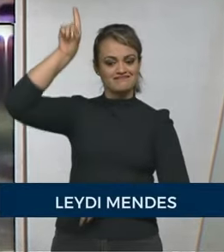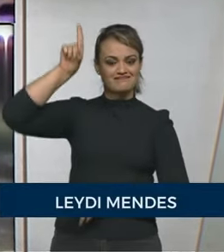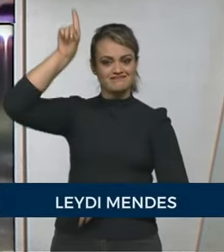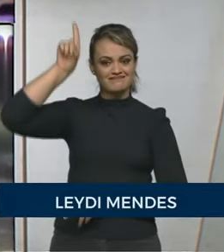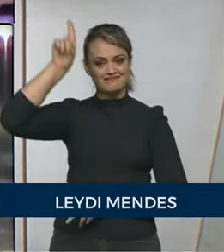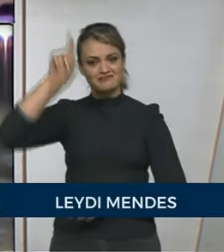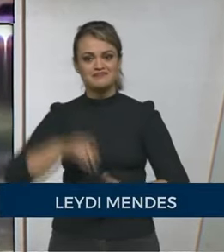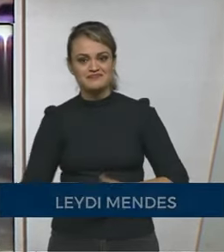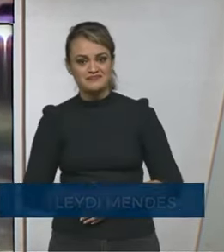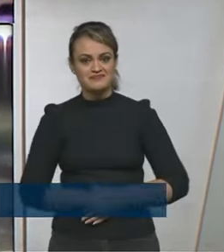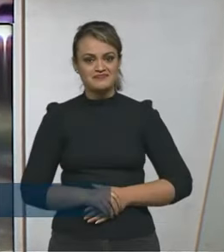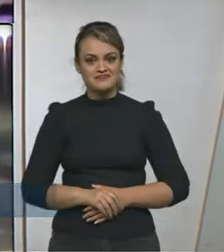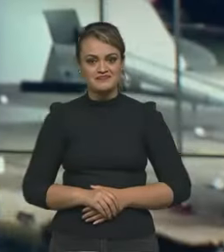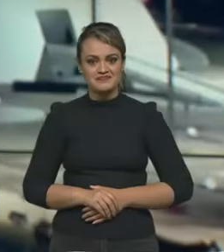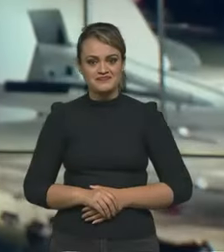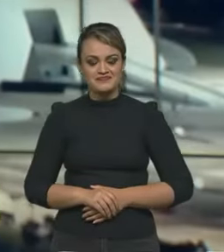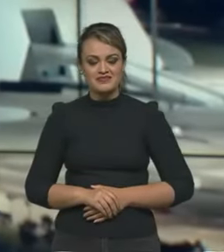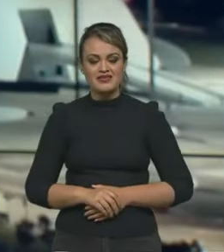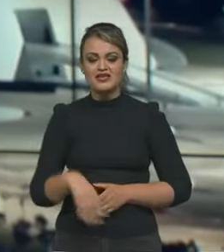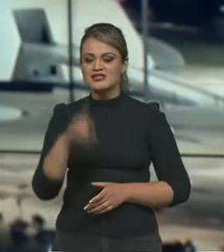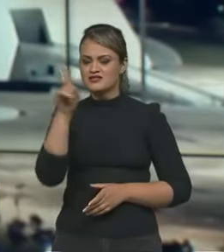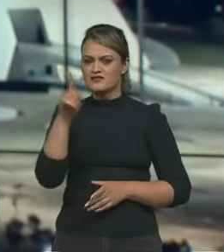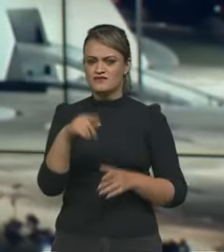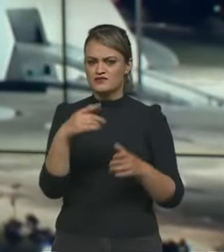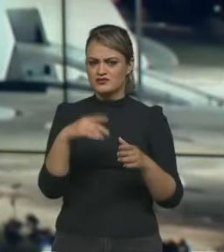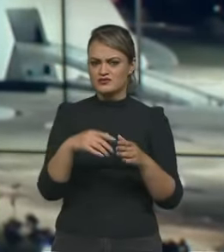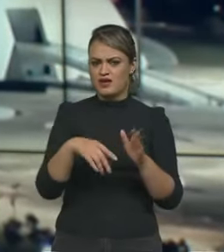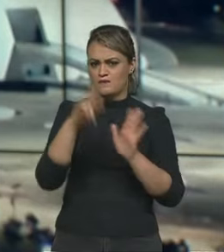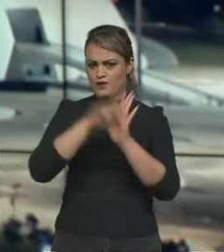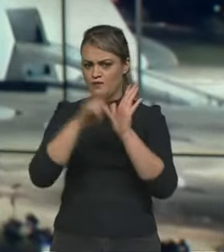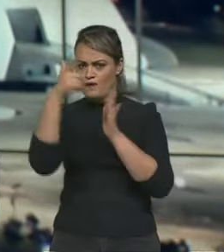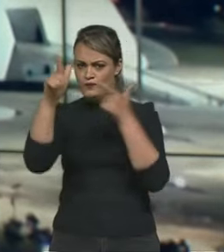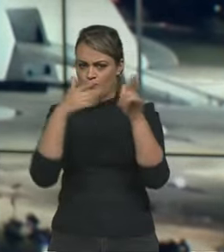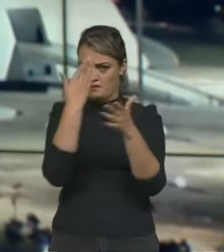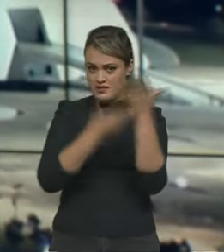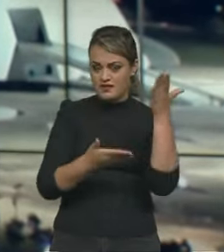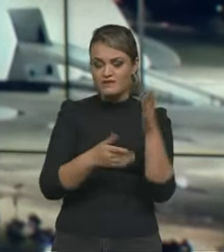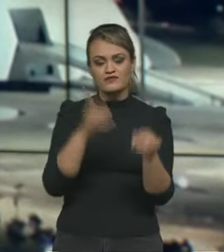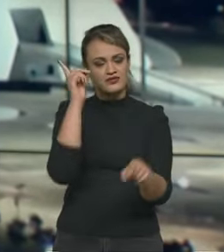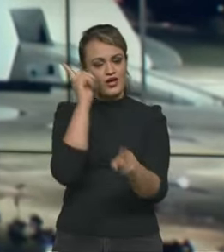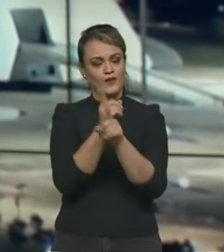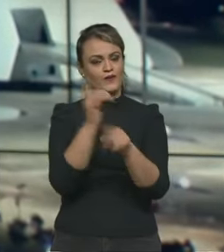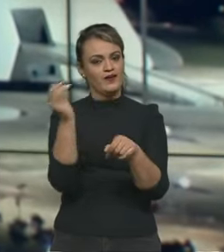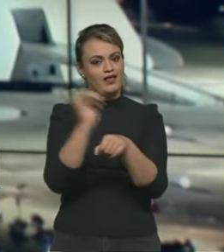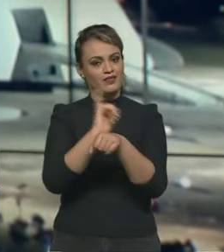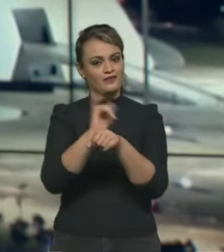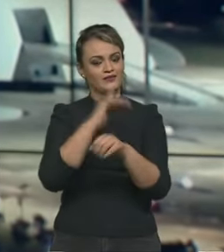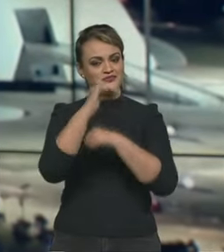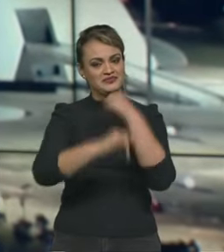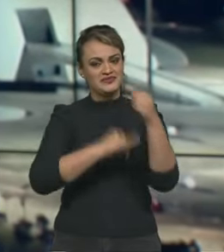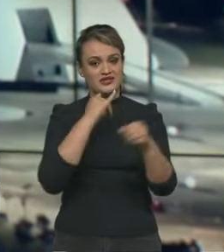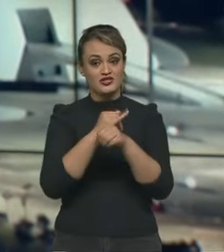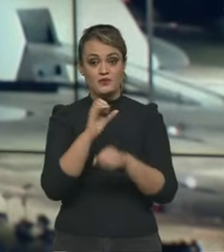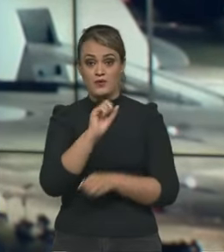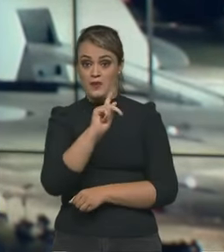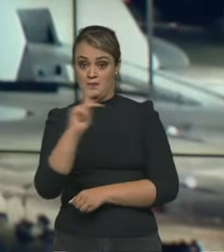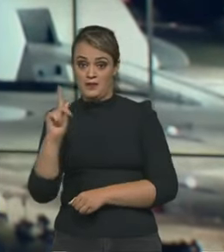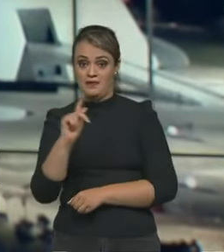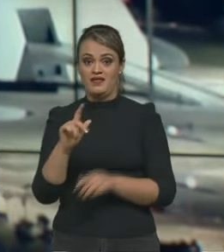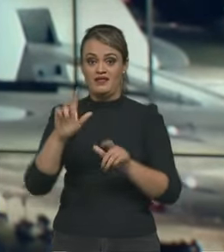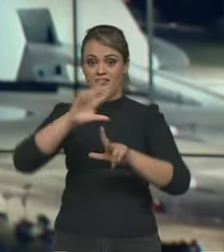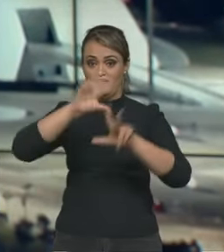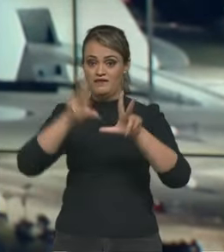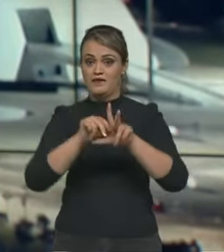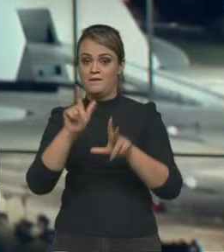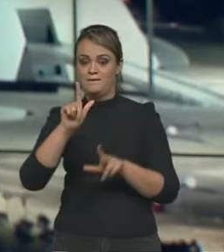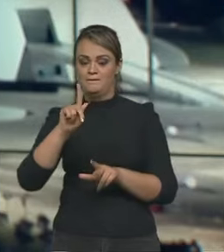Novo Sem Censura. Se você perdeu algum episódio, não se preocupe porque o programa está disponível na íntegra no aplicativo TV Brasil